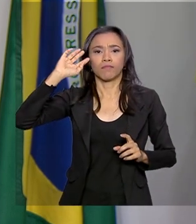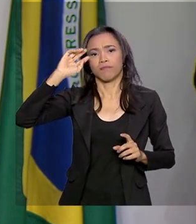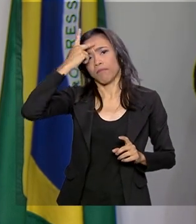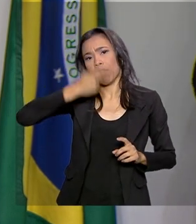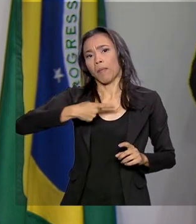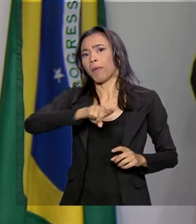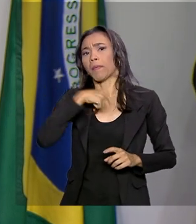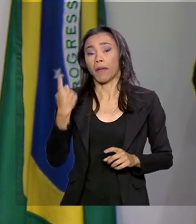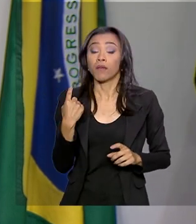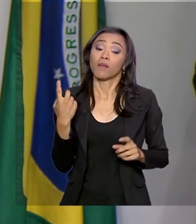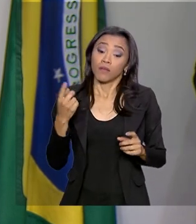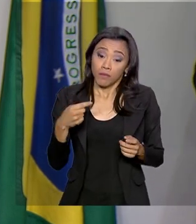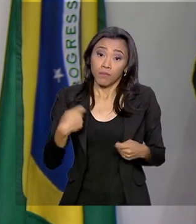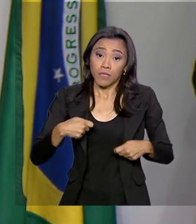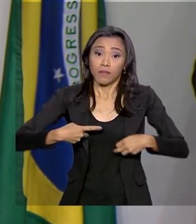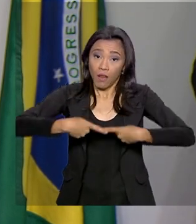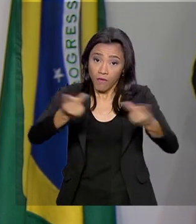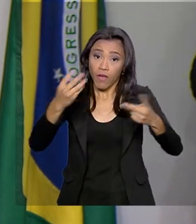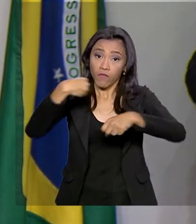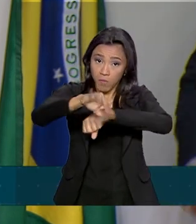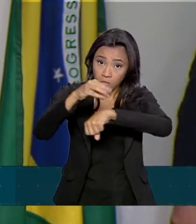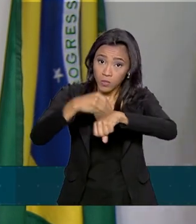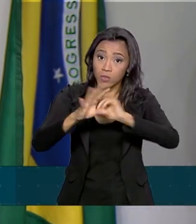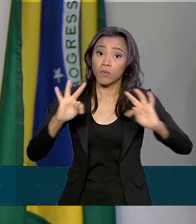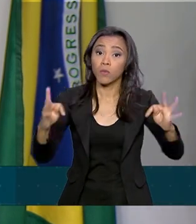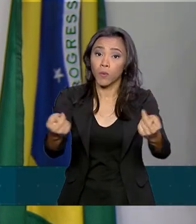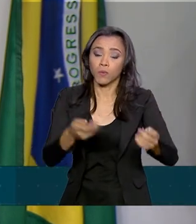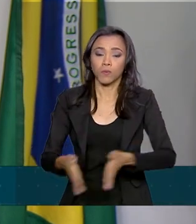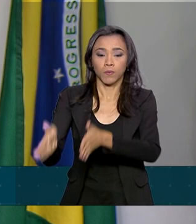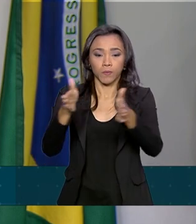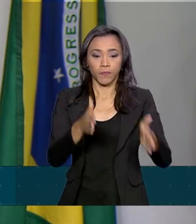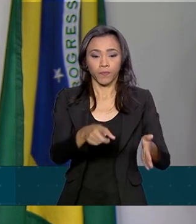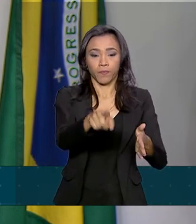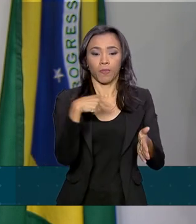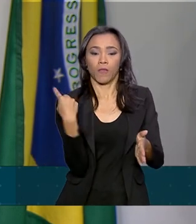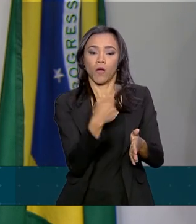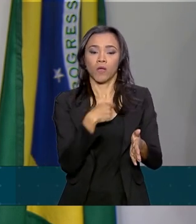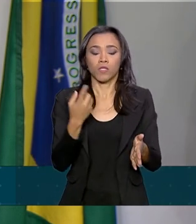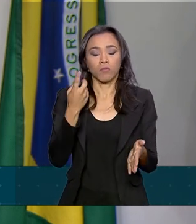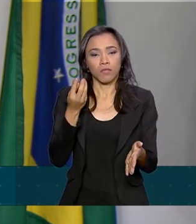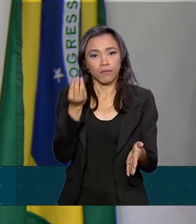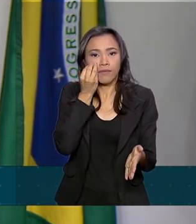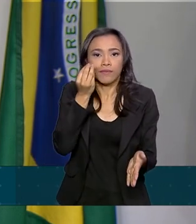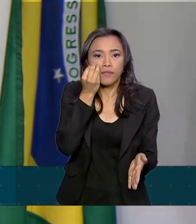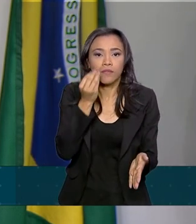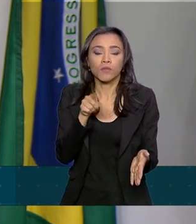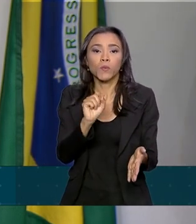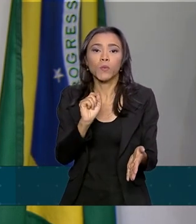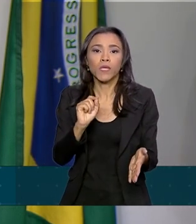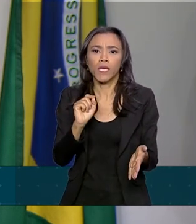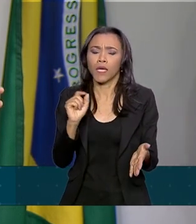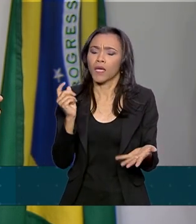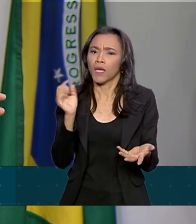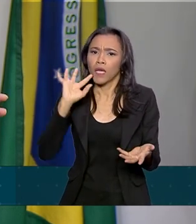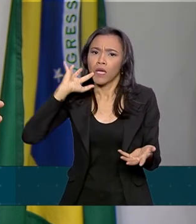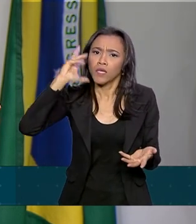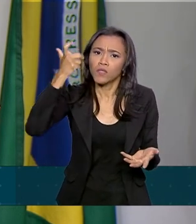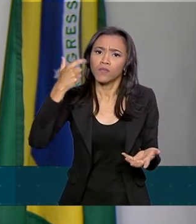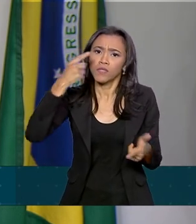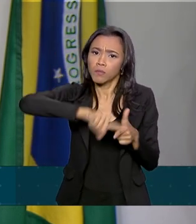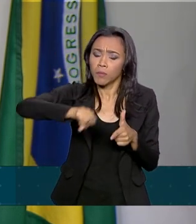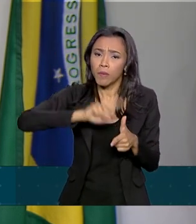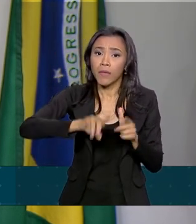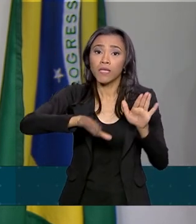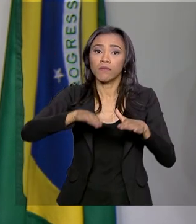a todos. Nós estamos aqui tentando equacionar um drama silencioso e que não é